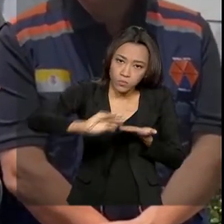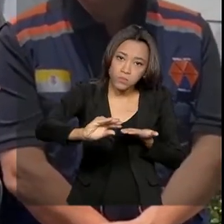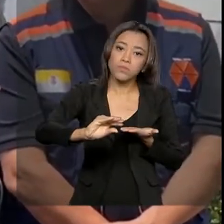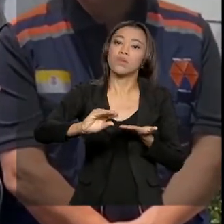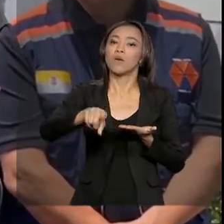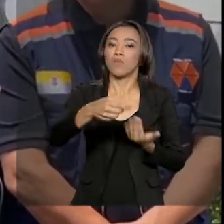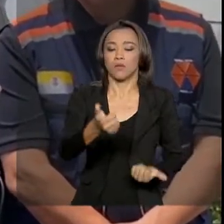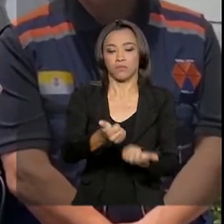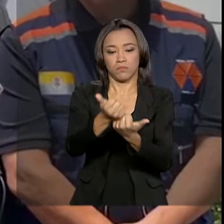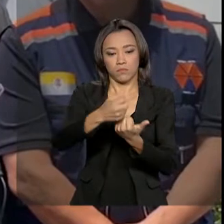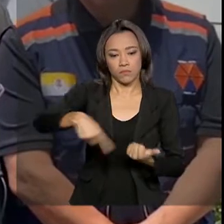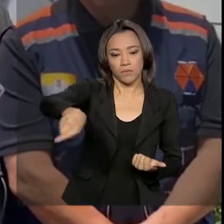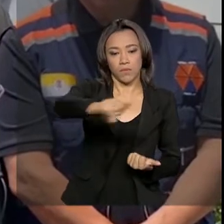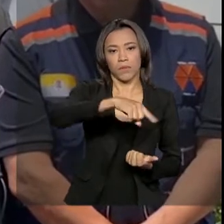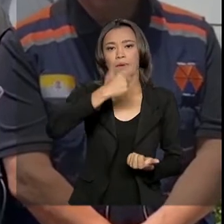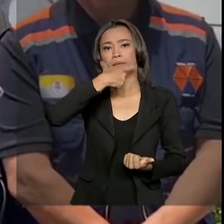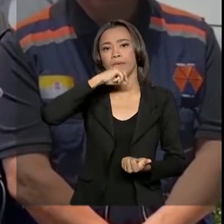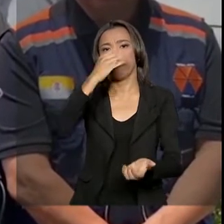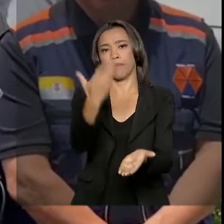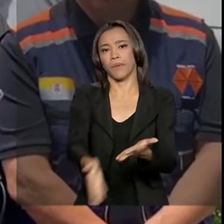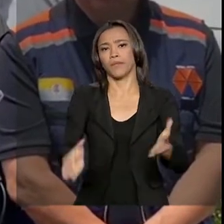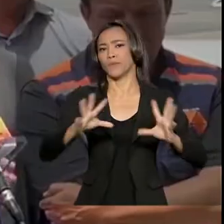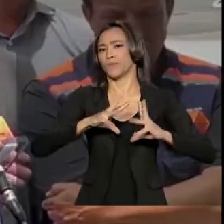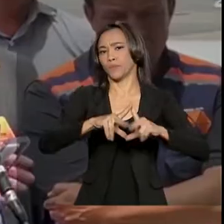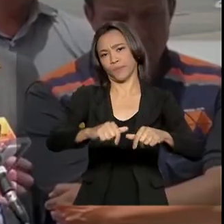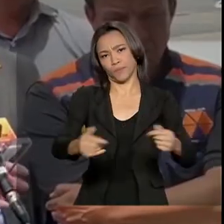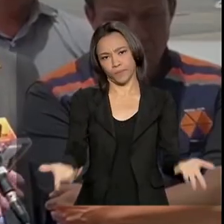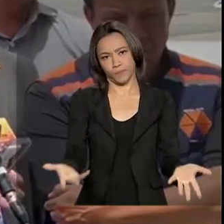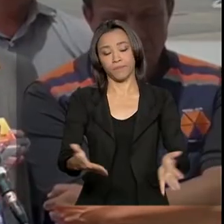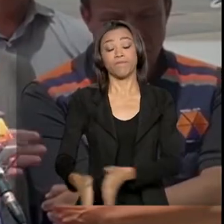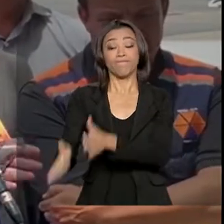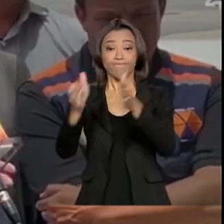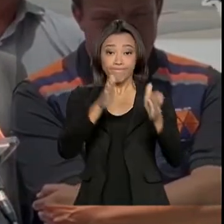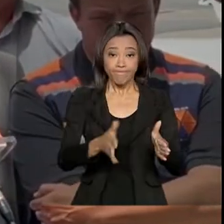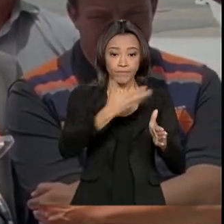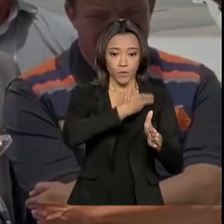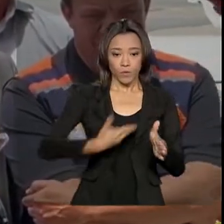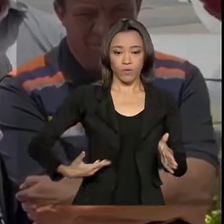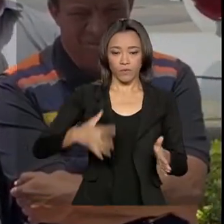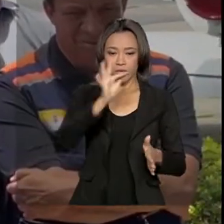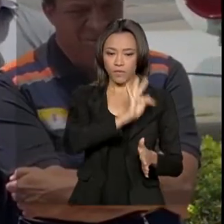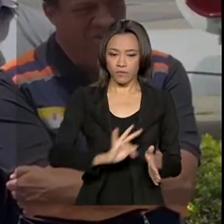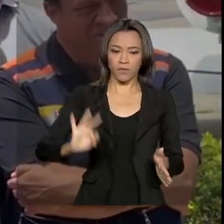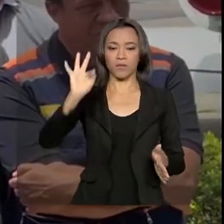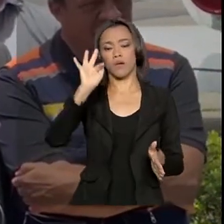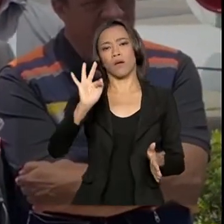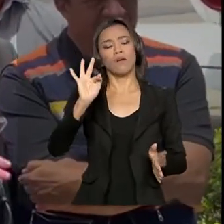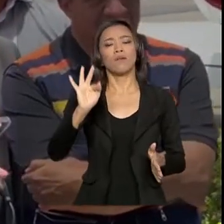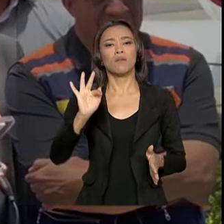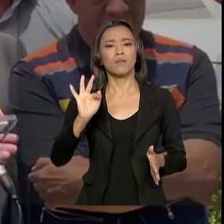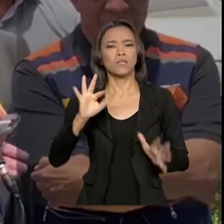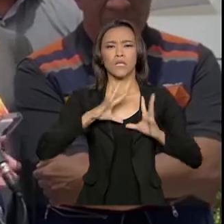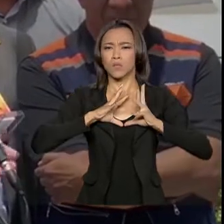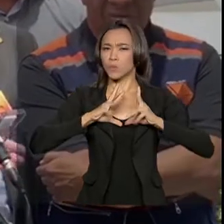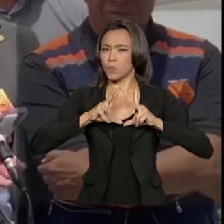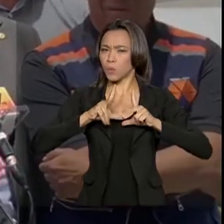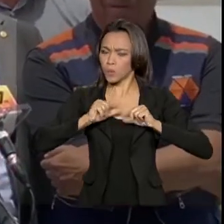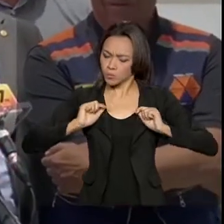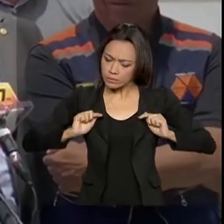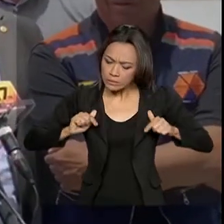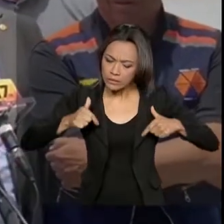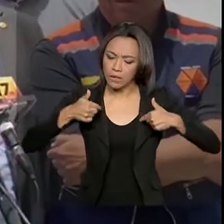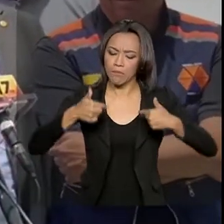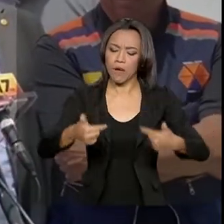mínimo de alento a quem perdeu quase tudo que tinha. O governo federal, não só no Desenvolvimento Regional, está todo induído